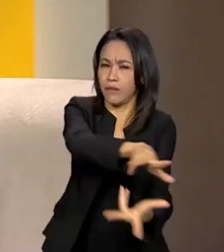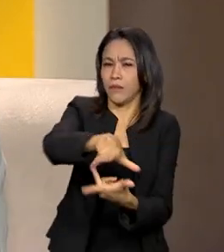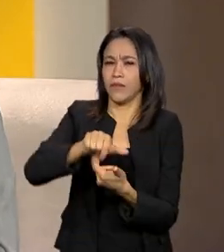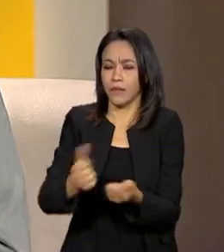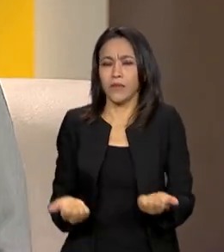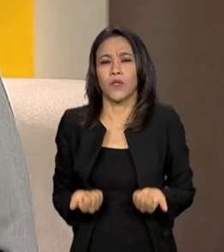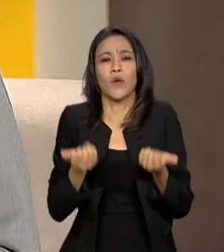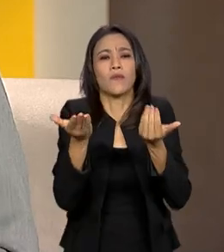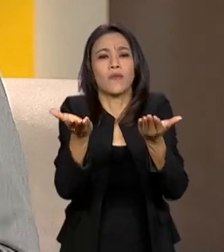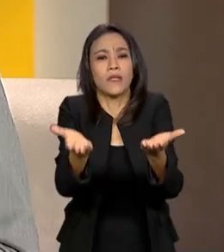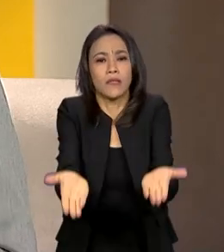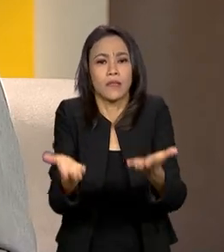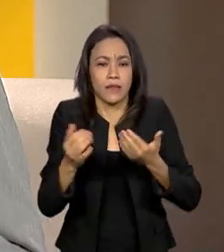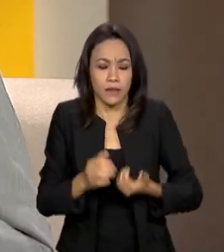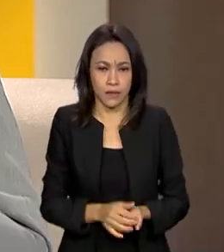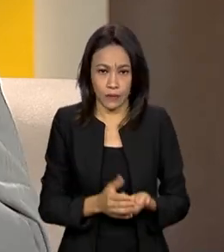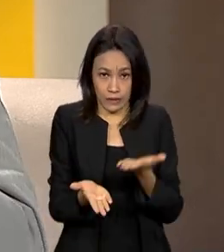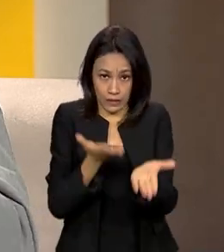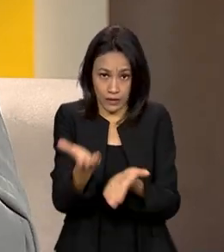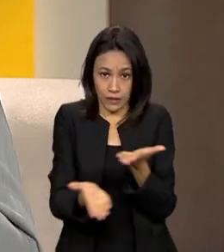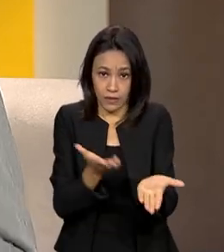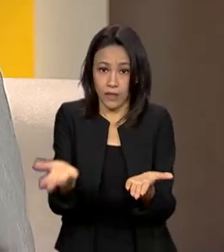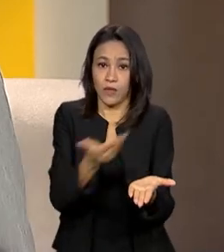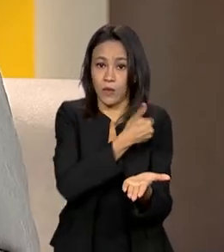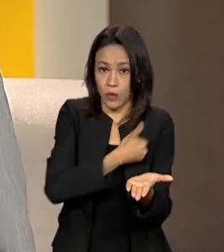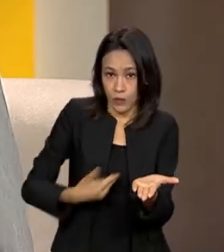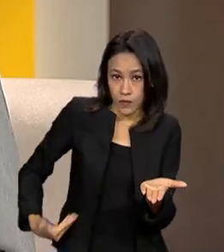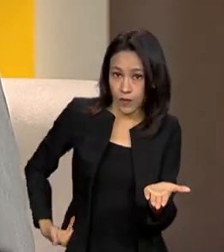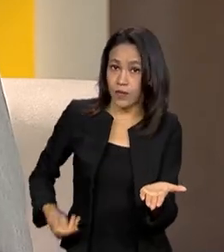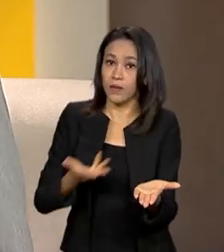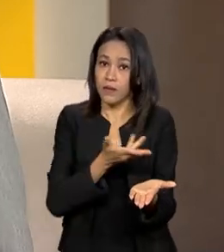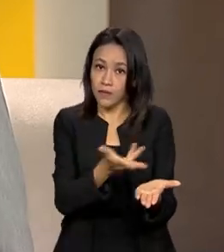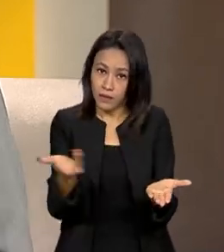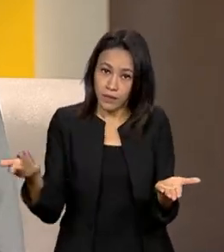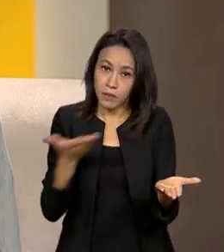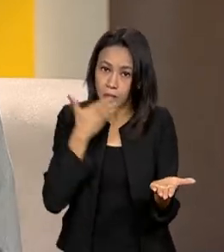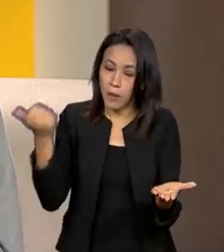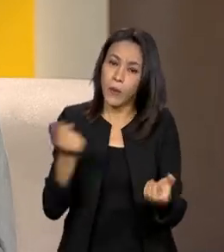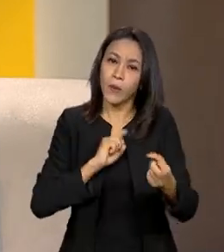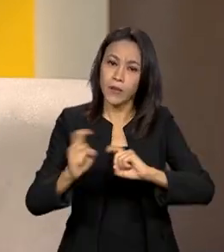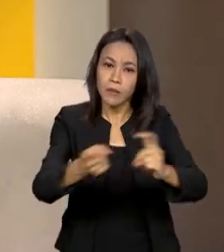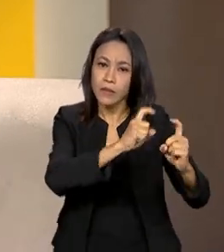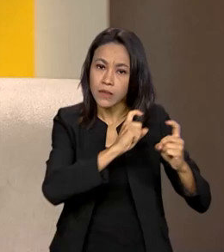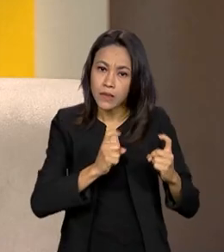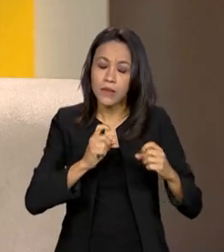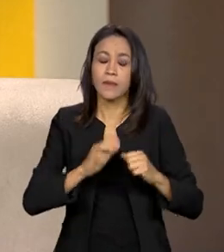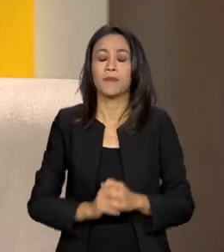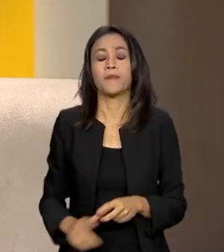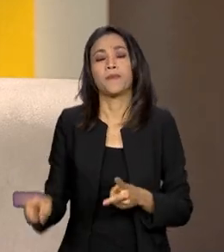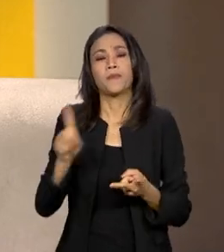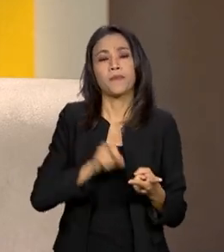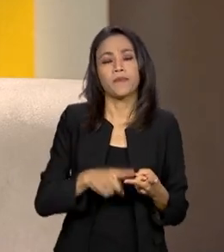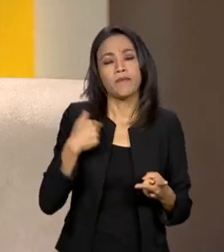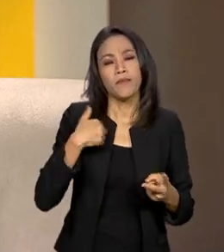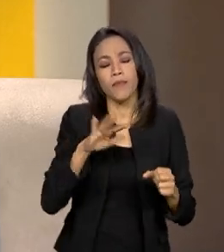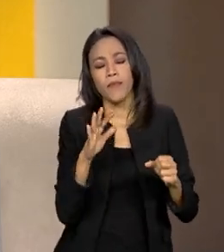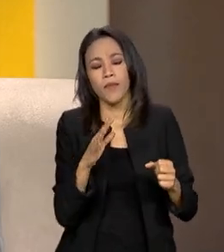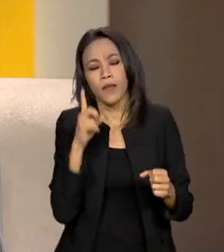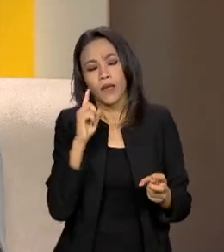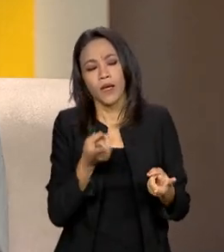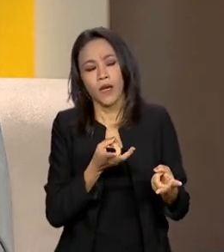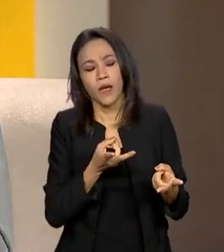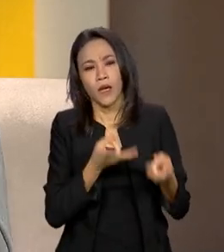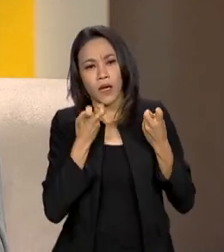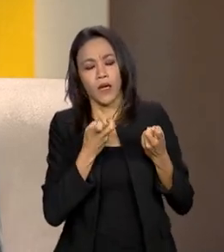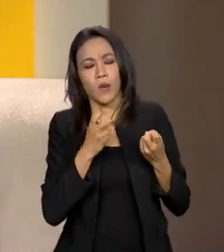serviços públicos, a estruturação de sistemas estruturantes para melhor gestão da máquina, a identificação dos mecanismos